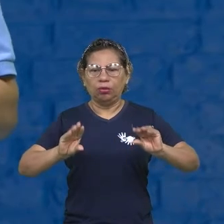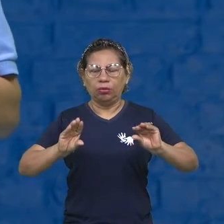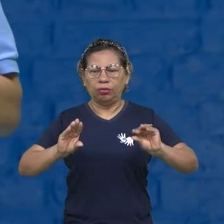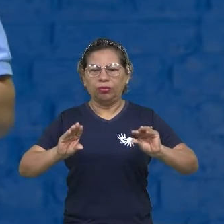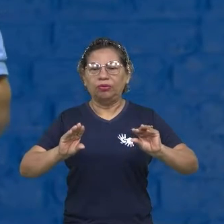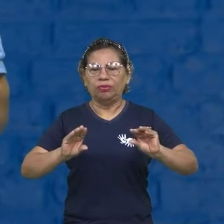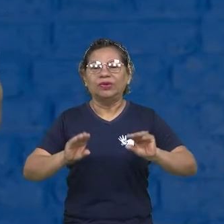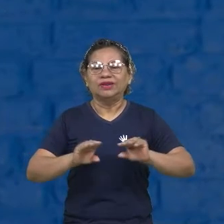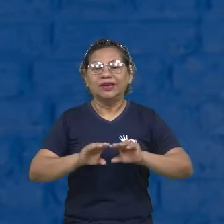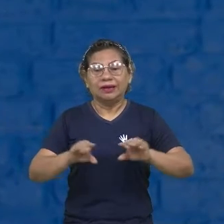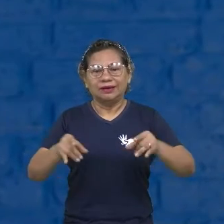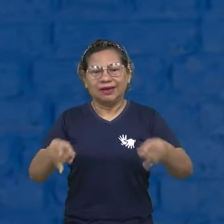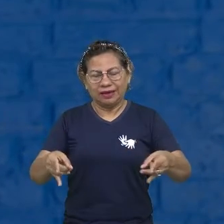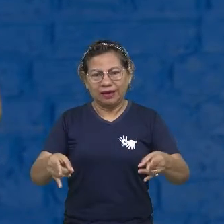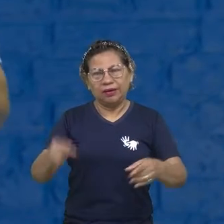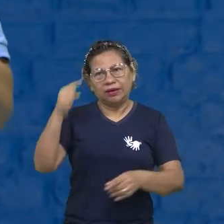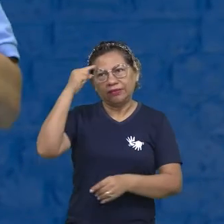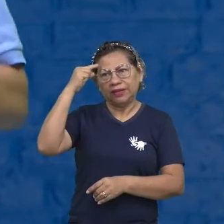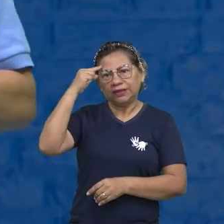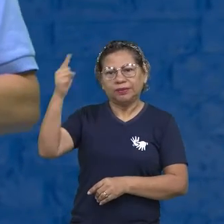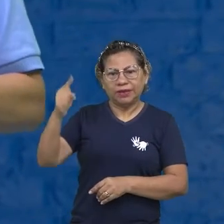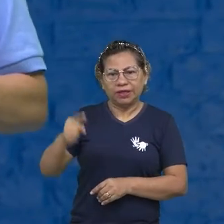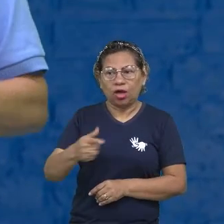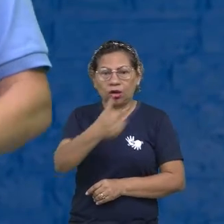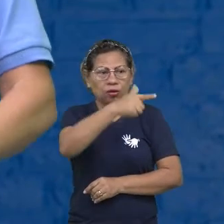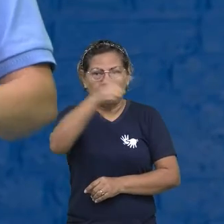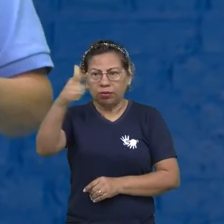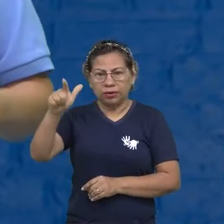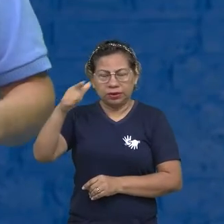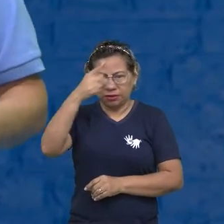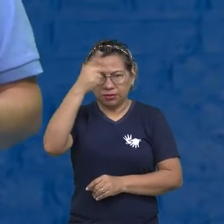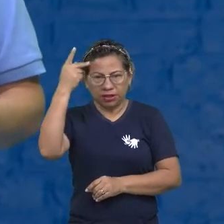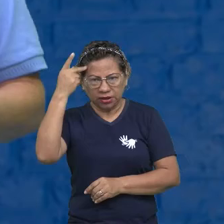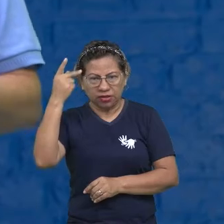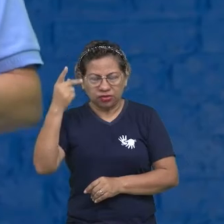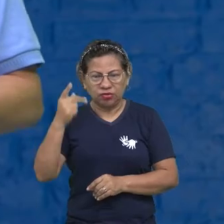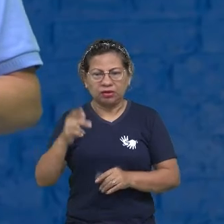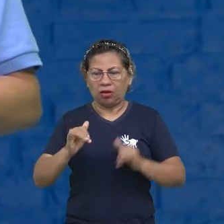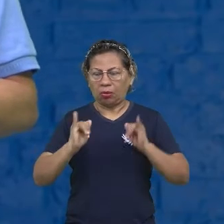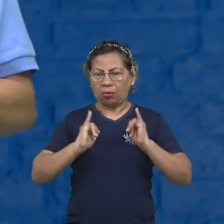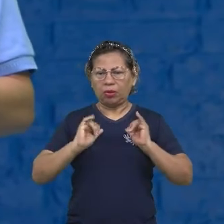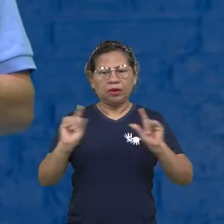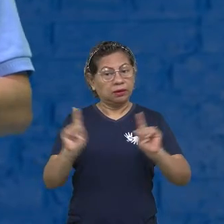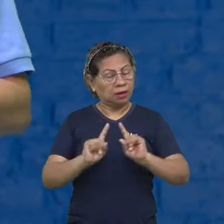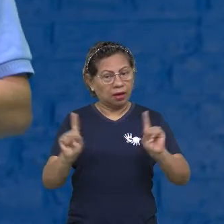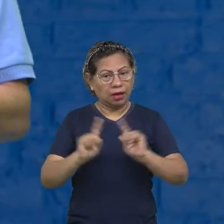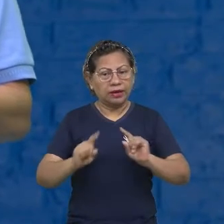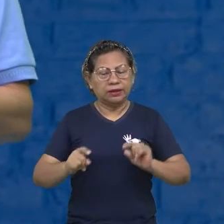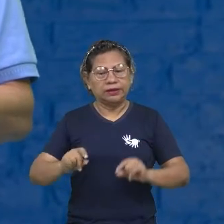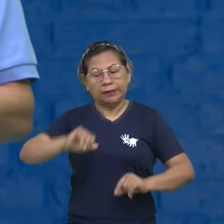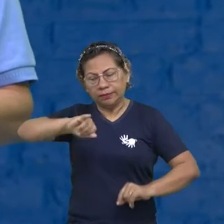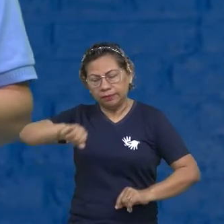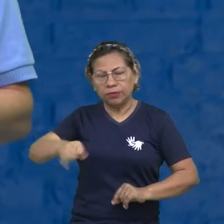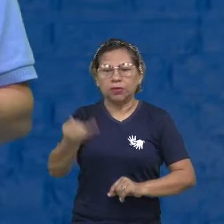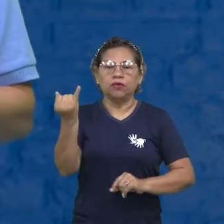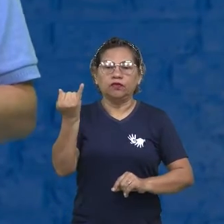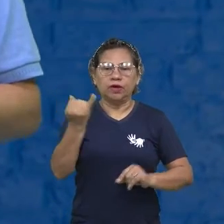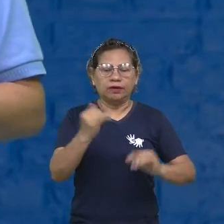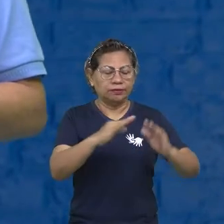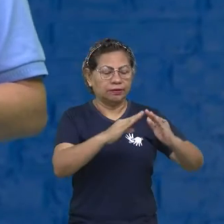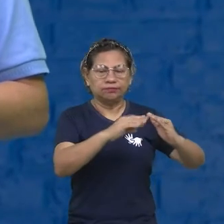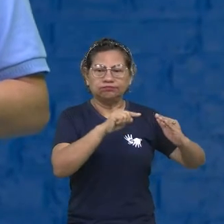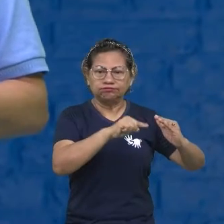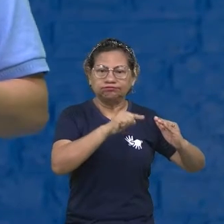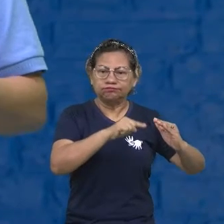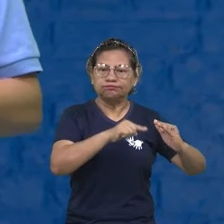que o mundo tem pessoas que não estão deitadas, estão sentadinhos, e aproveitando o tempo que estão em casa para pesquisar, ter uma visão